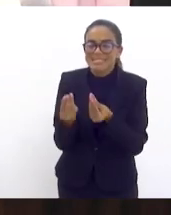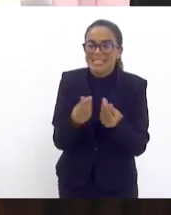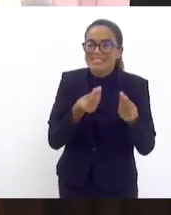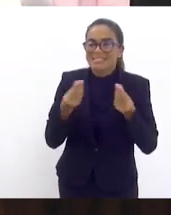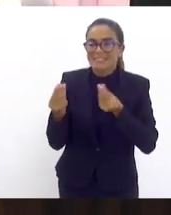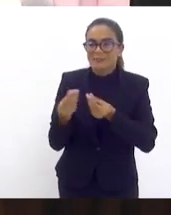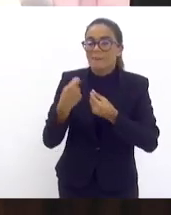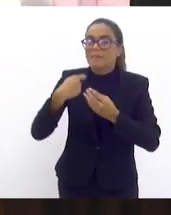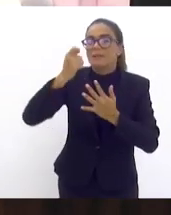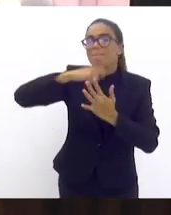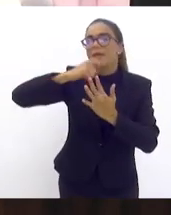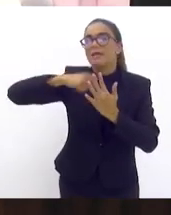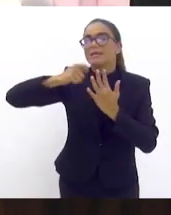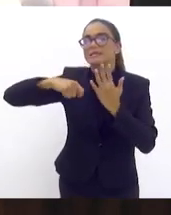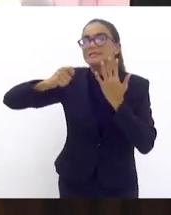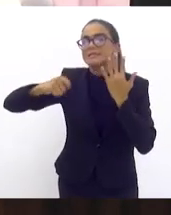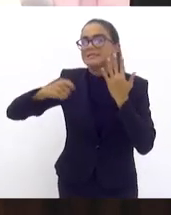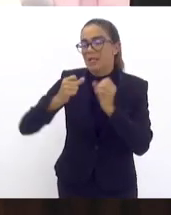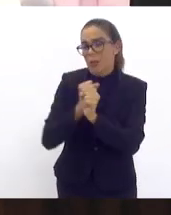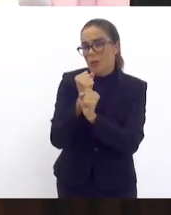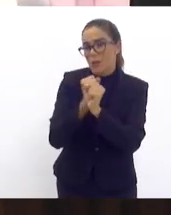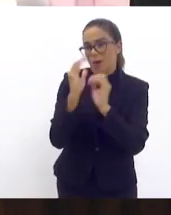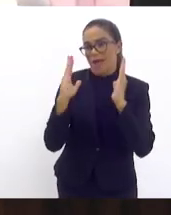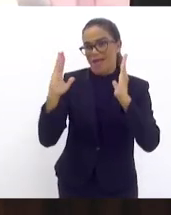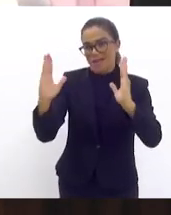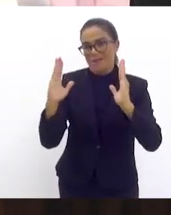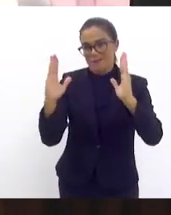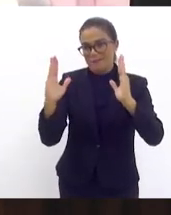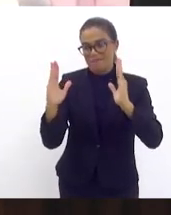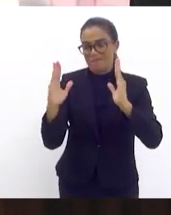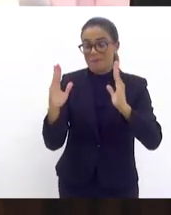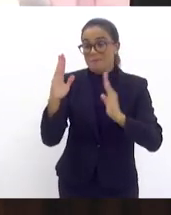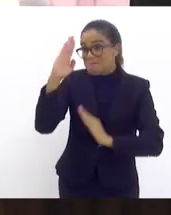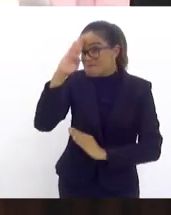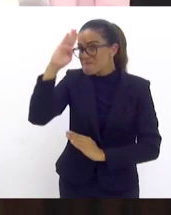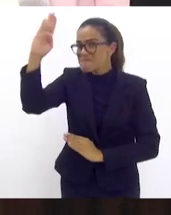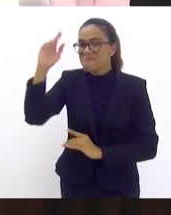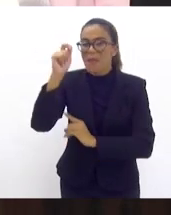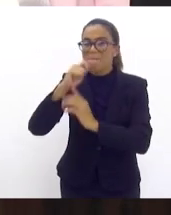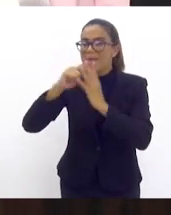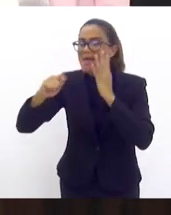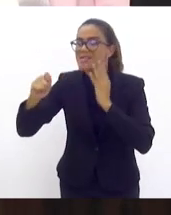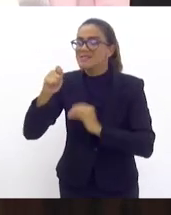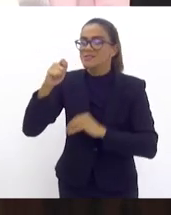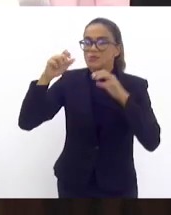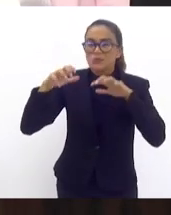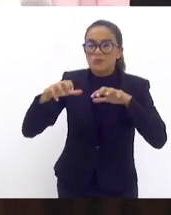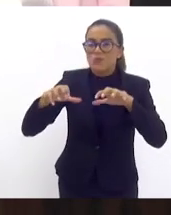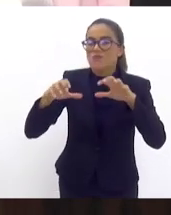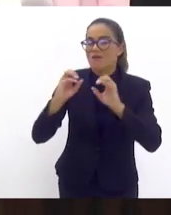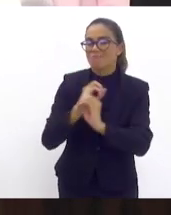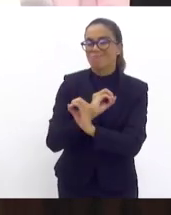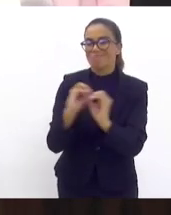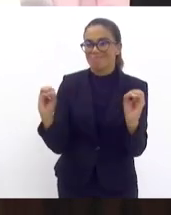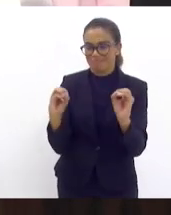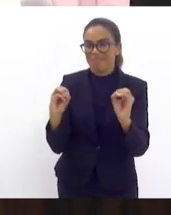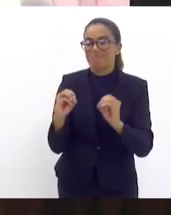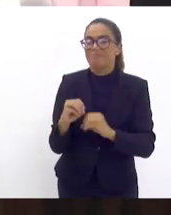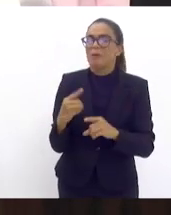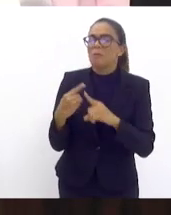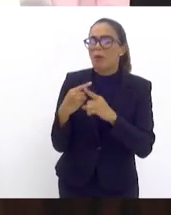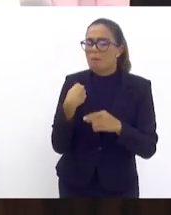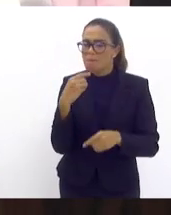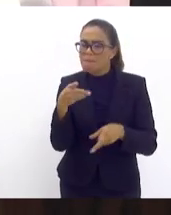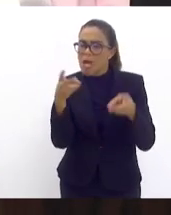os meses do ano principalmente nos meses em que não chove e a gente vem percebendo uma omissão um